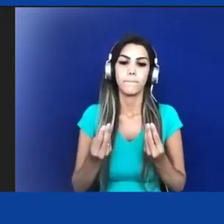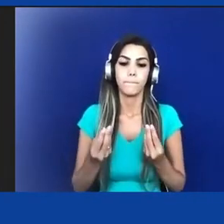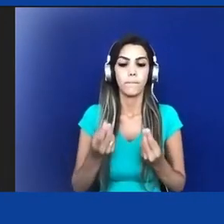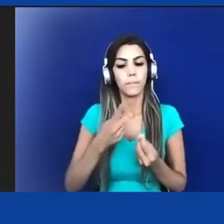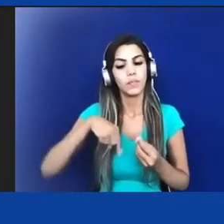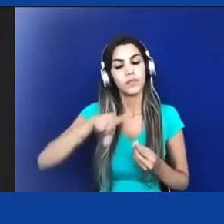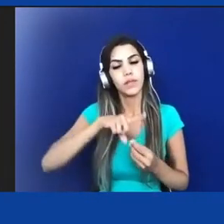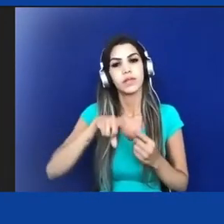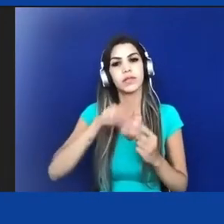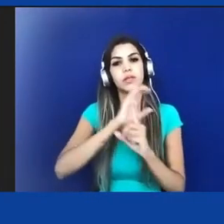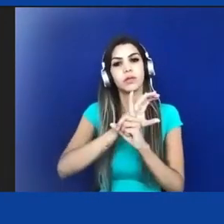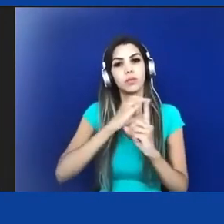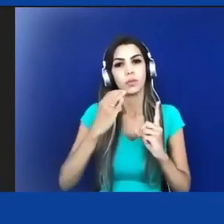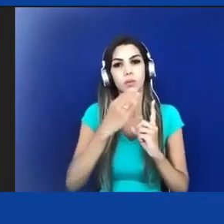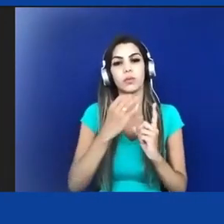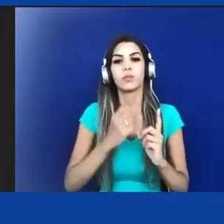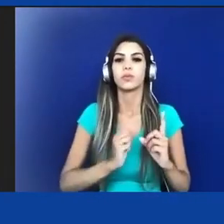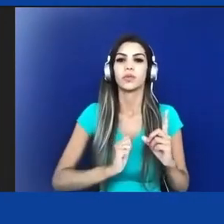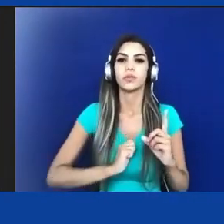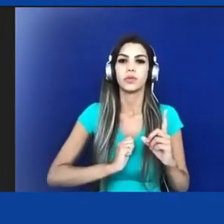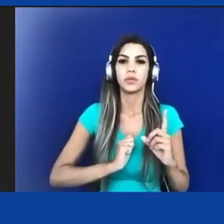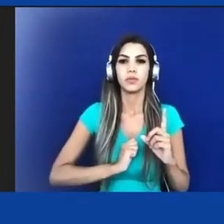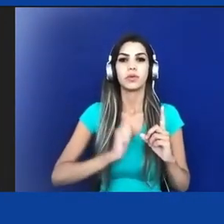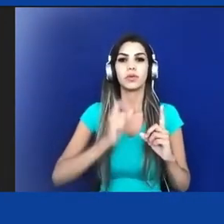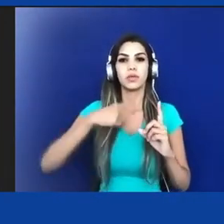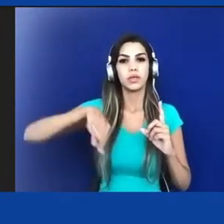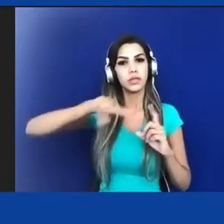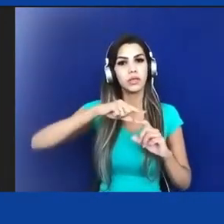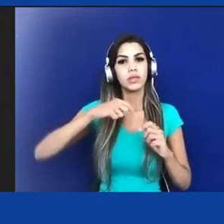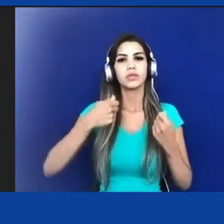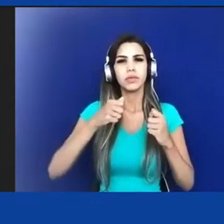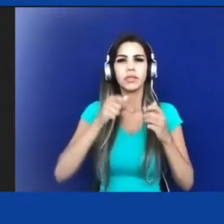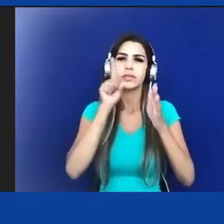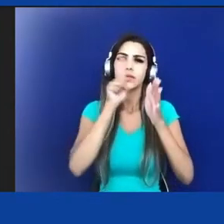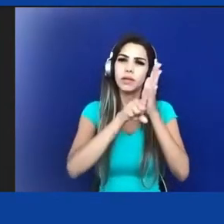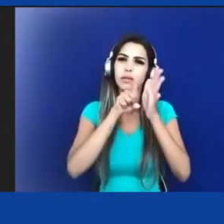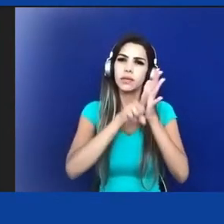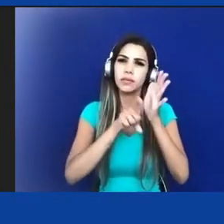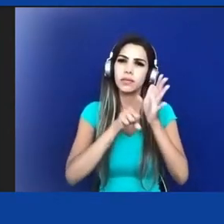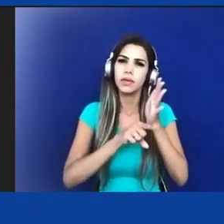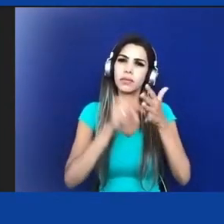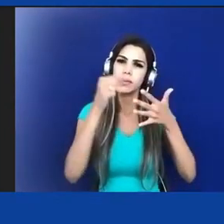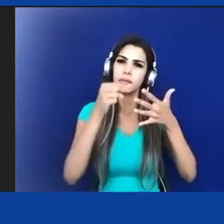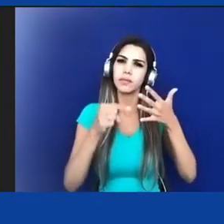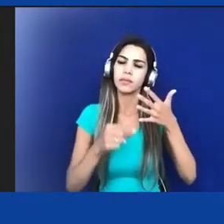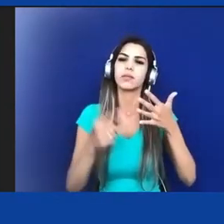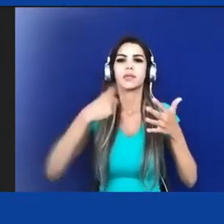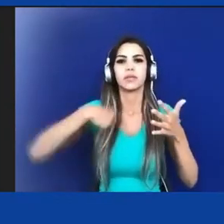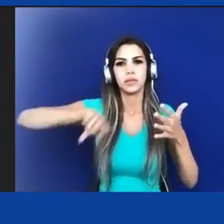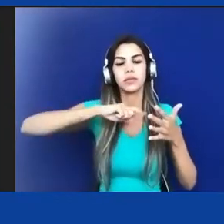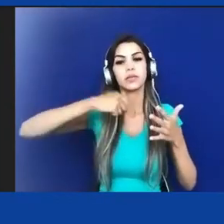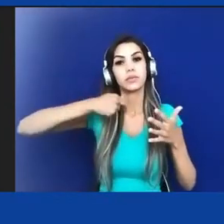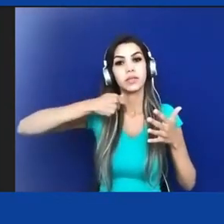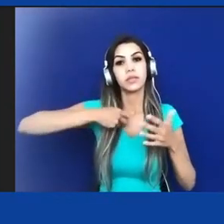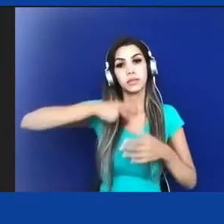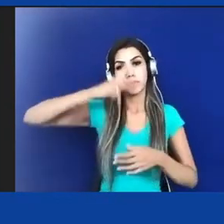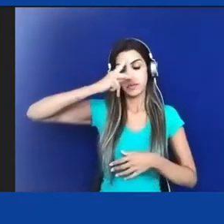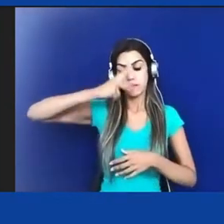antropológica, precisamos dessas questões para nos pensarmos a nós mesmos, como,